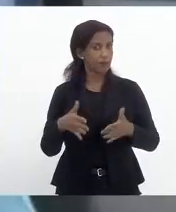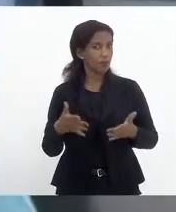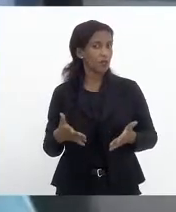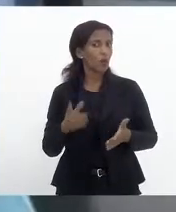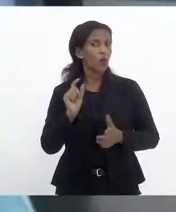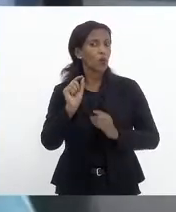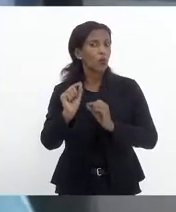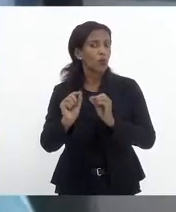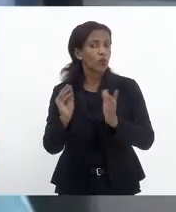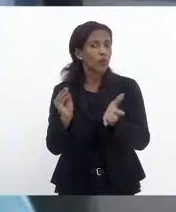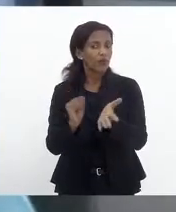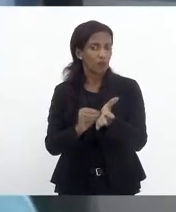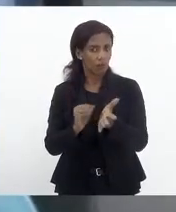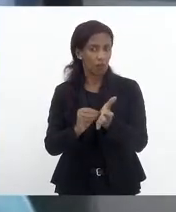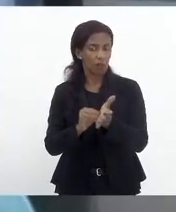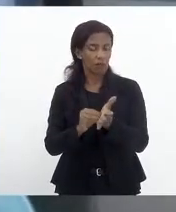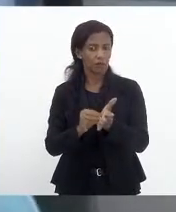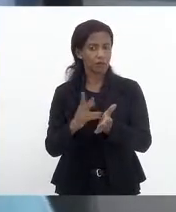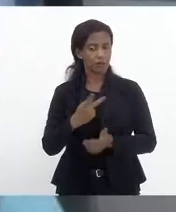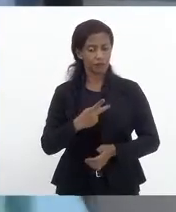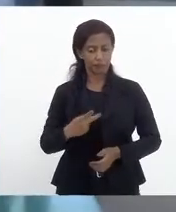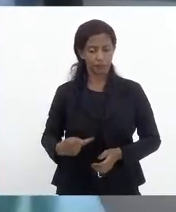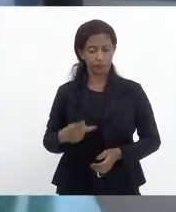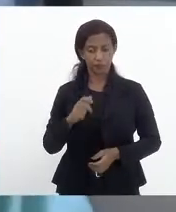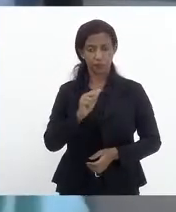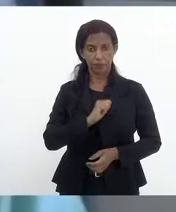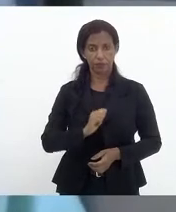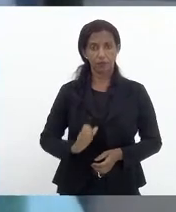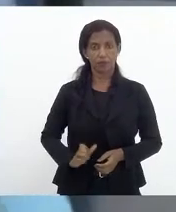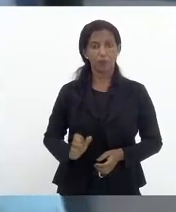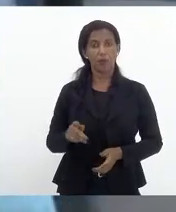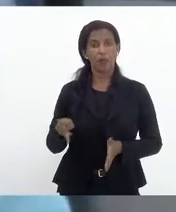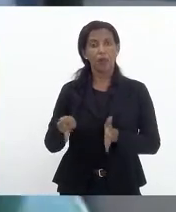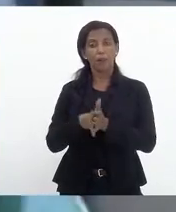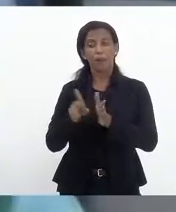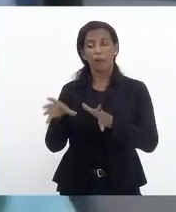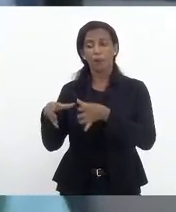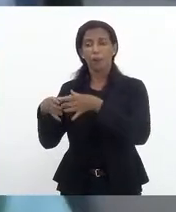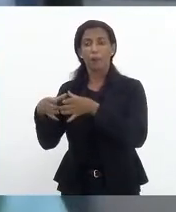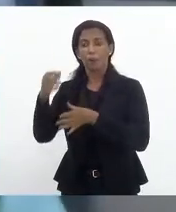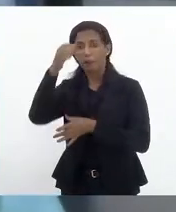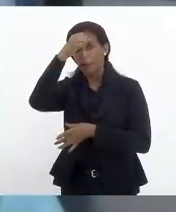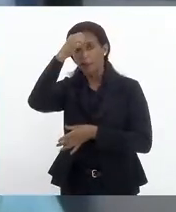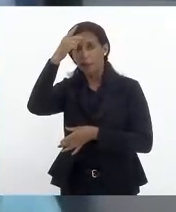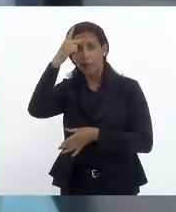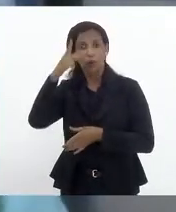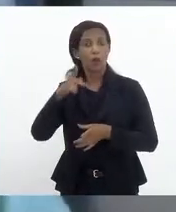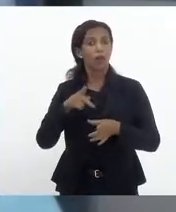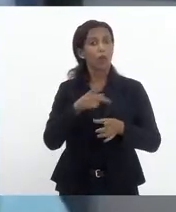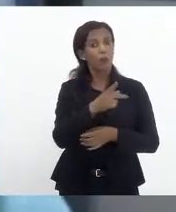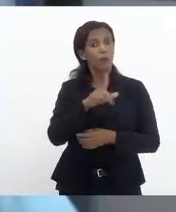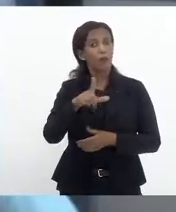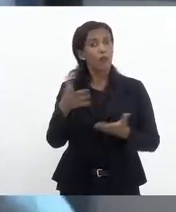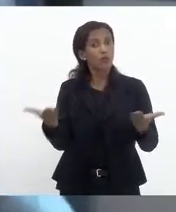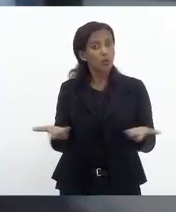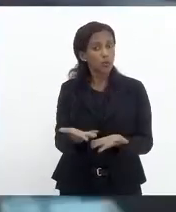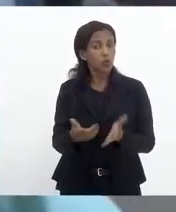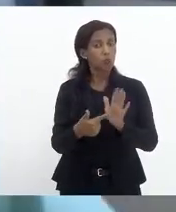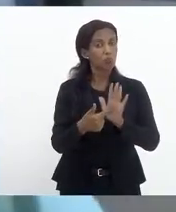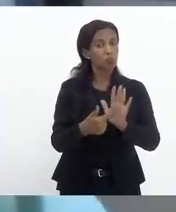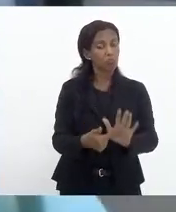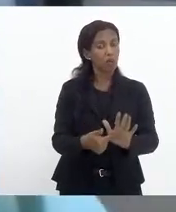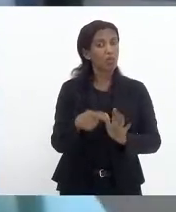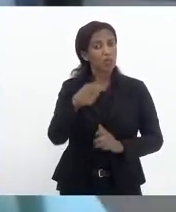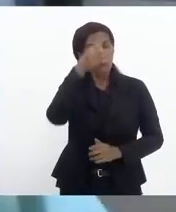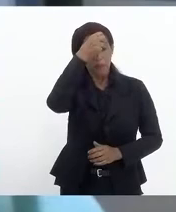faltava, presidente André, era a parte das prefeituras, que é o que o projeto de hoje determina. as prefeituras têm um